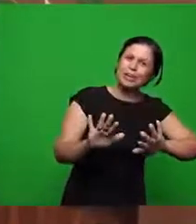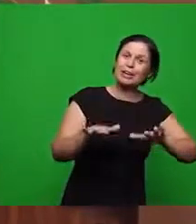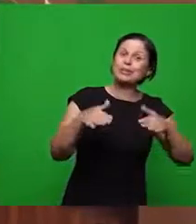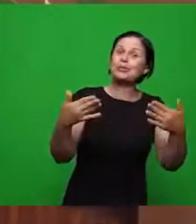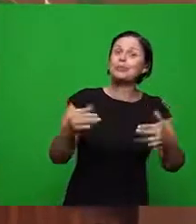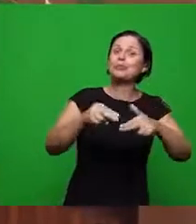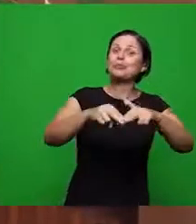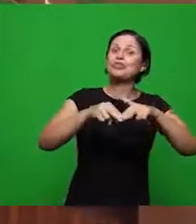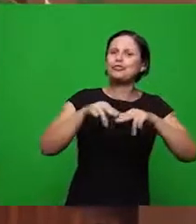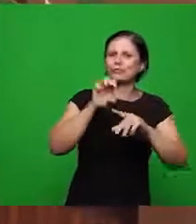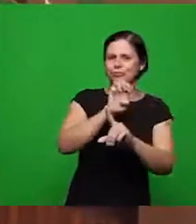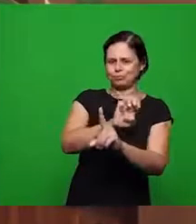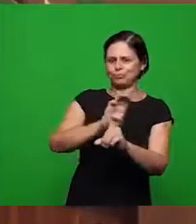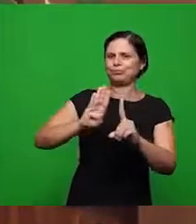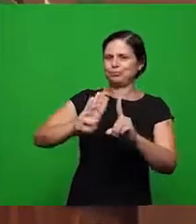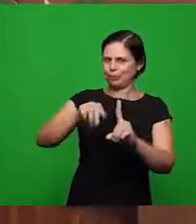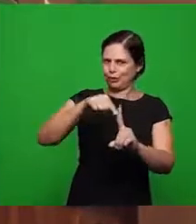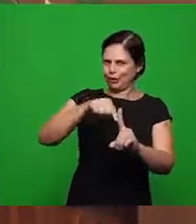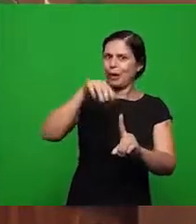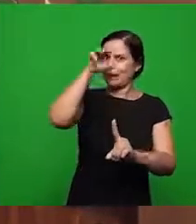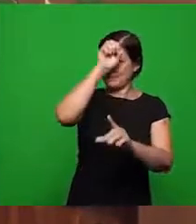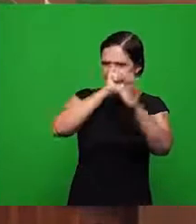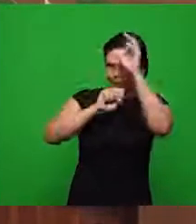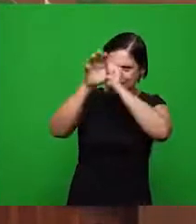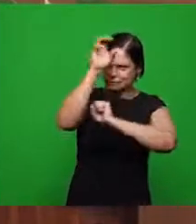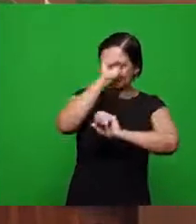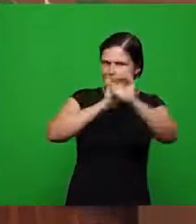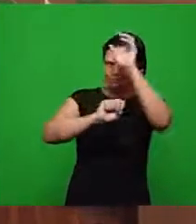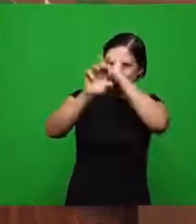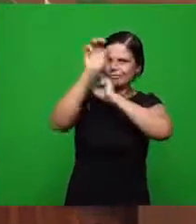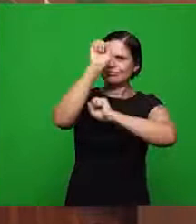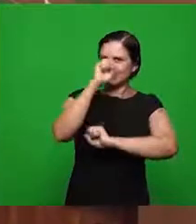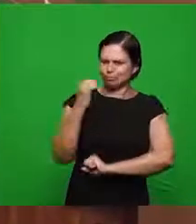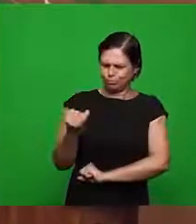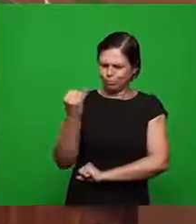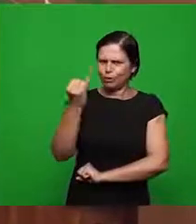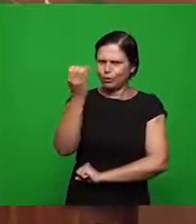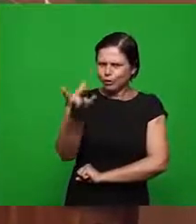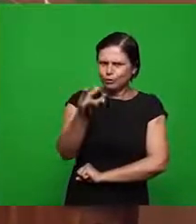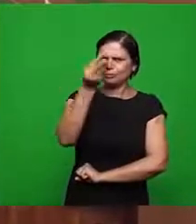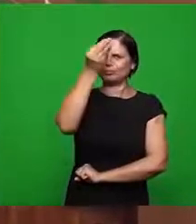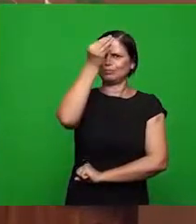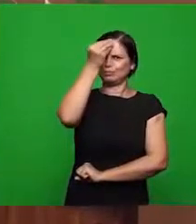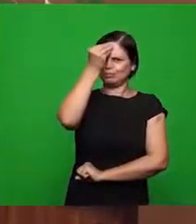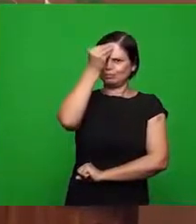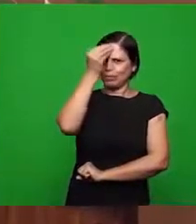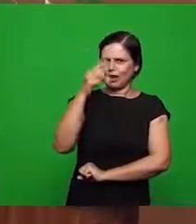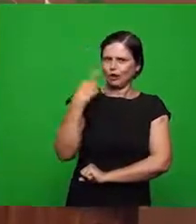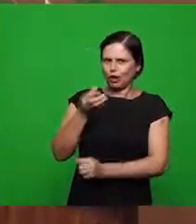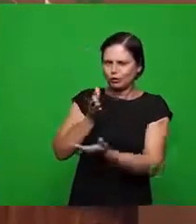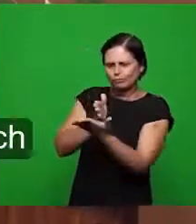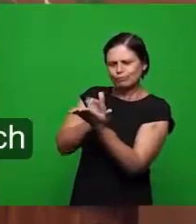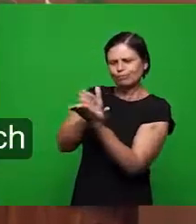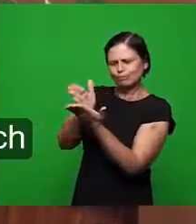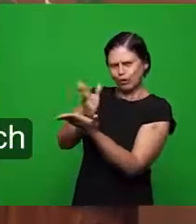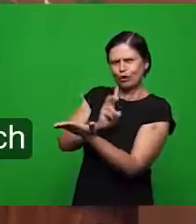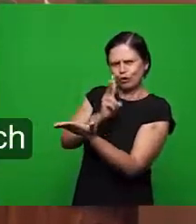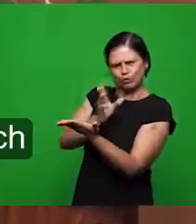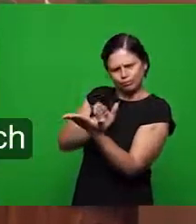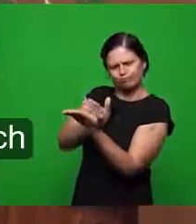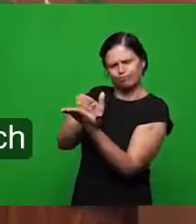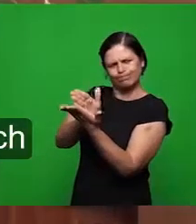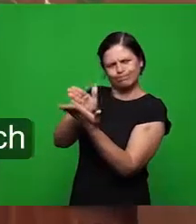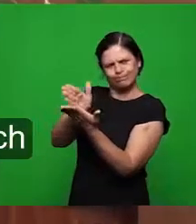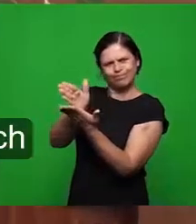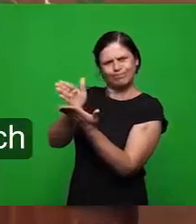dominical temos aprendido aquilo que é necessário para esta jornada poderíamos até